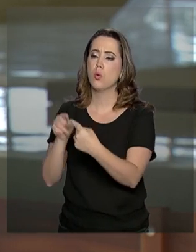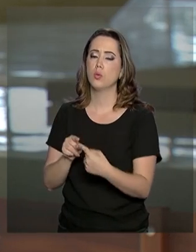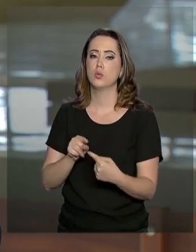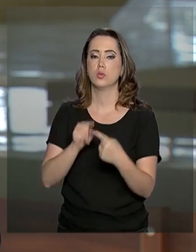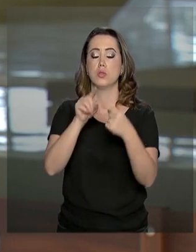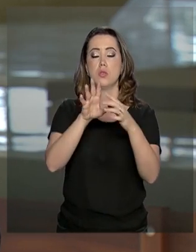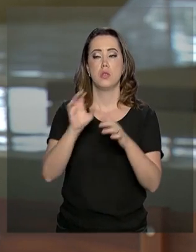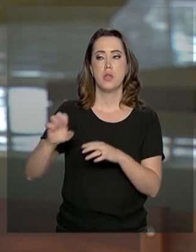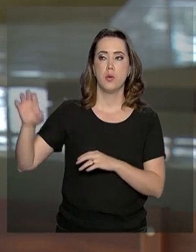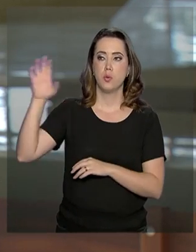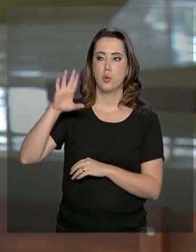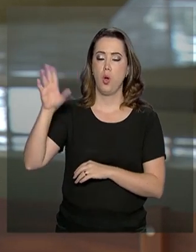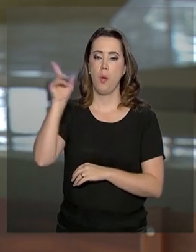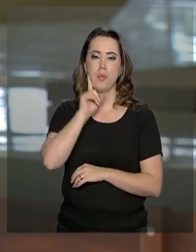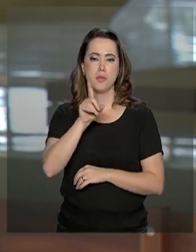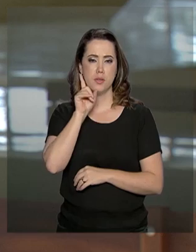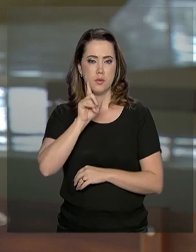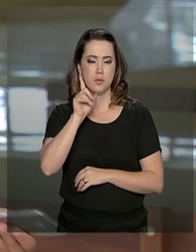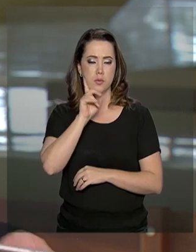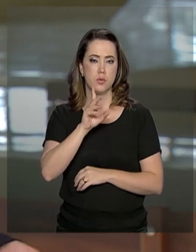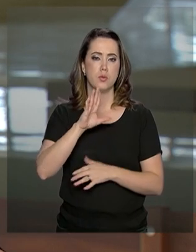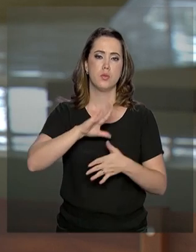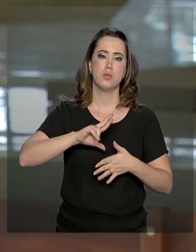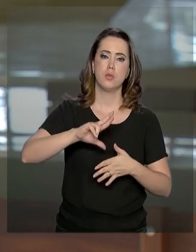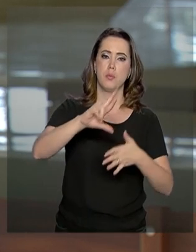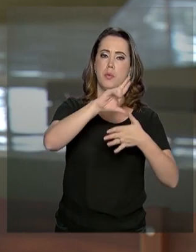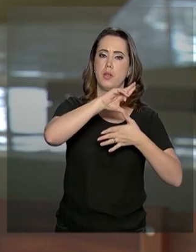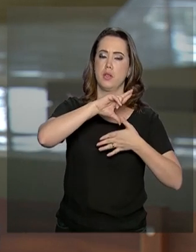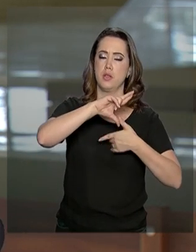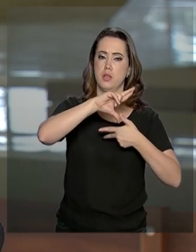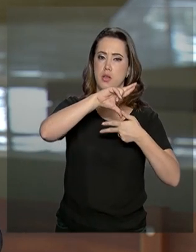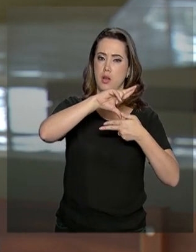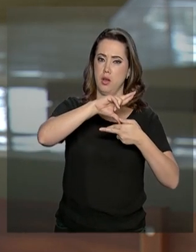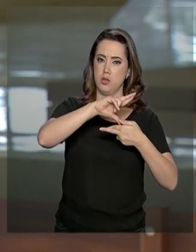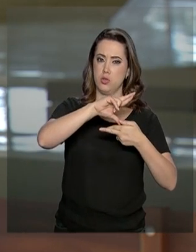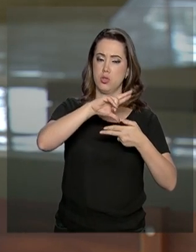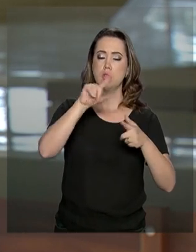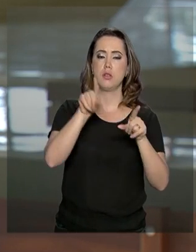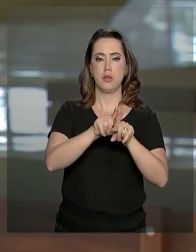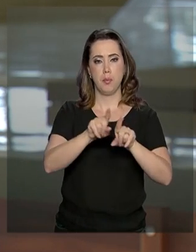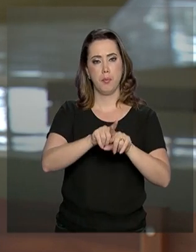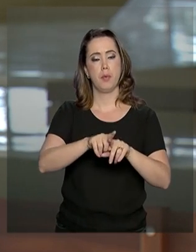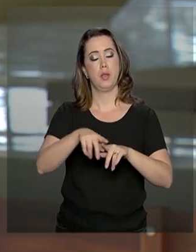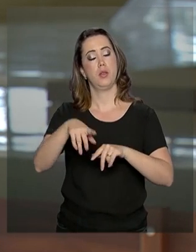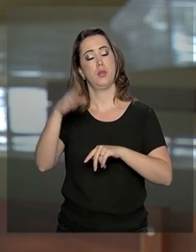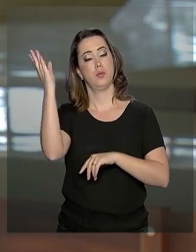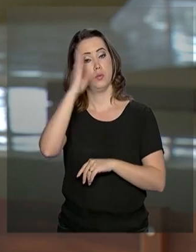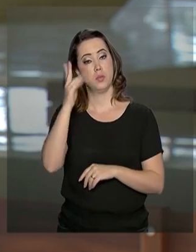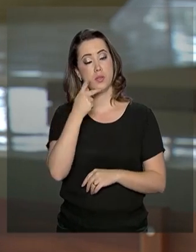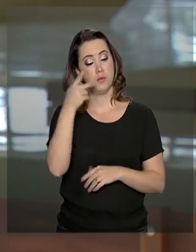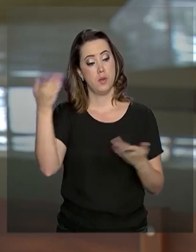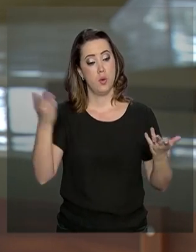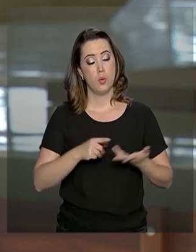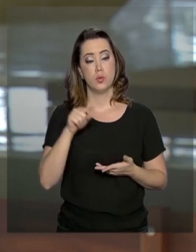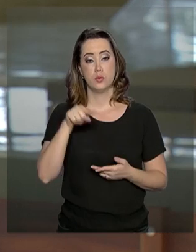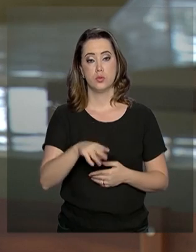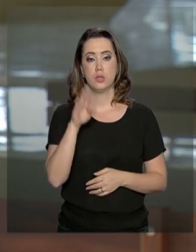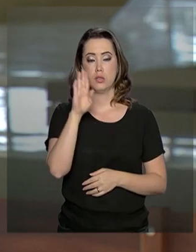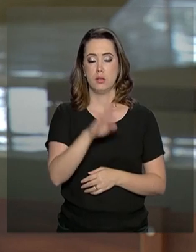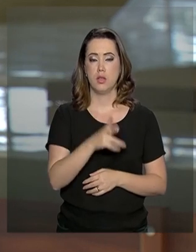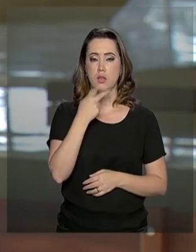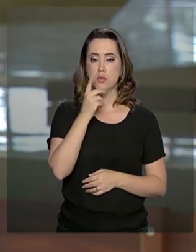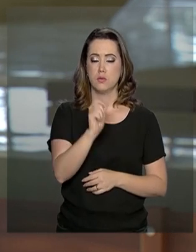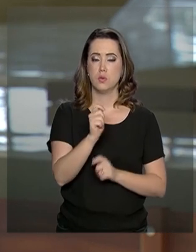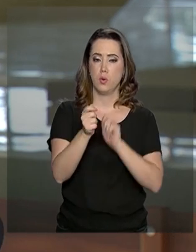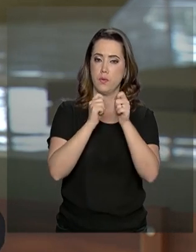países da União Europeia, da América Latina e o Brasil, como eu citei. E ele fez essa visita aqui e disse hoje, conversando com jornalistas, ele disse hoje